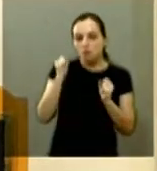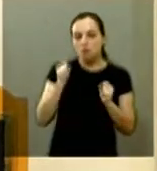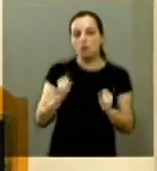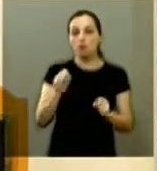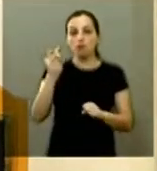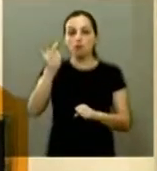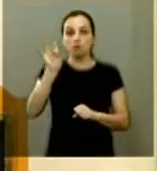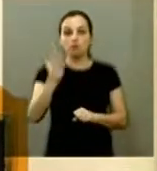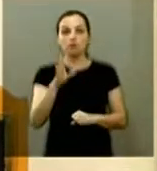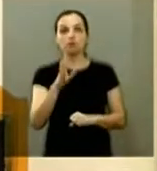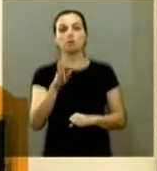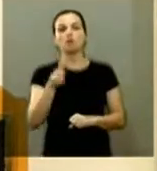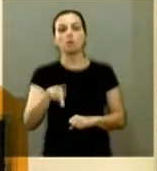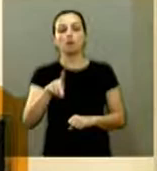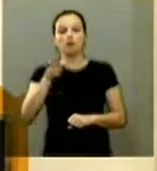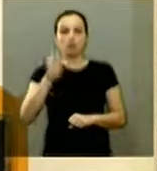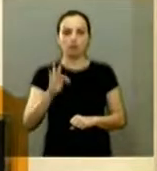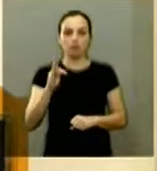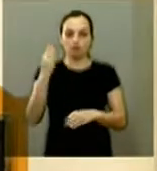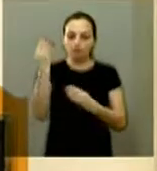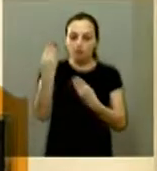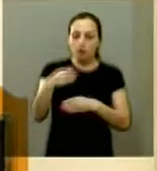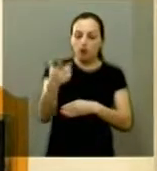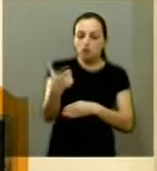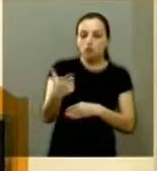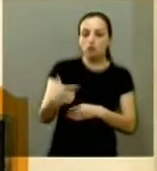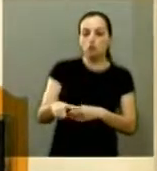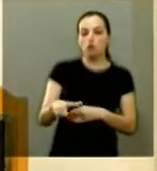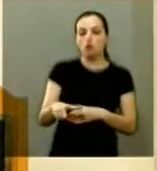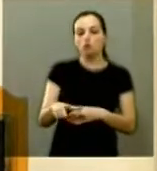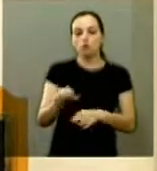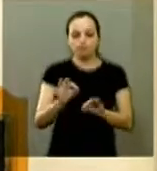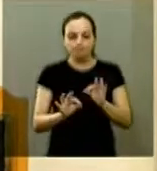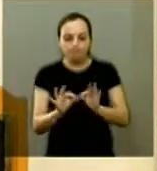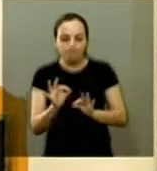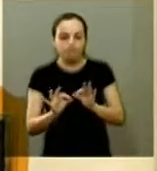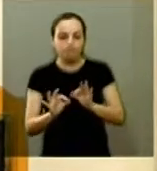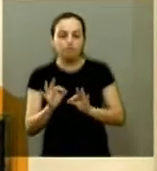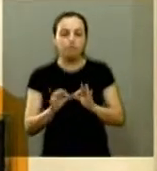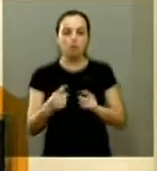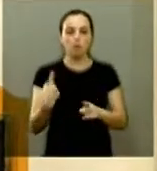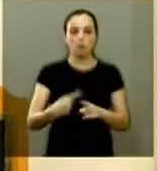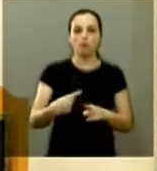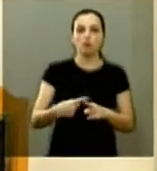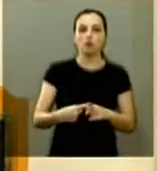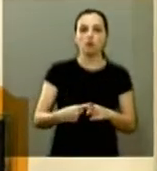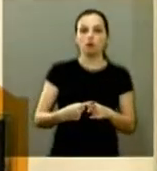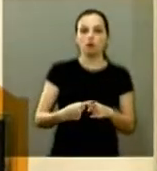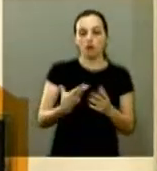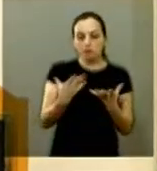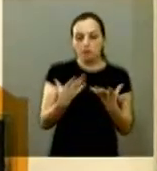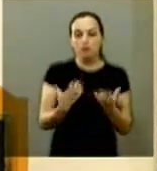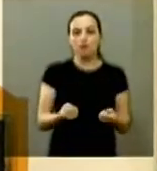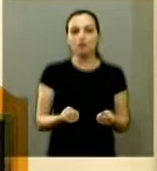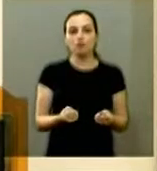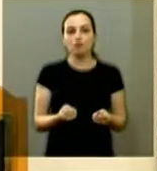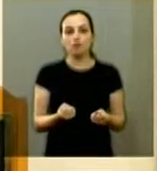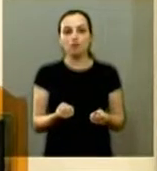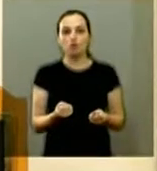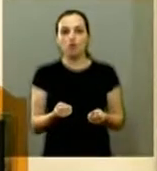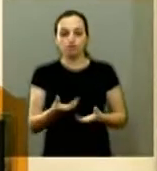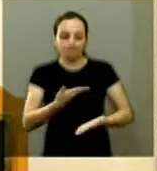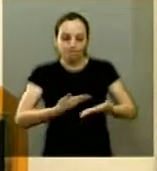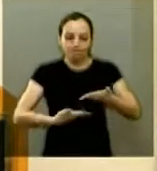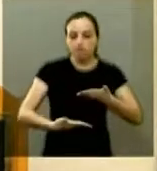se reavaliar e buscar se refundar porque se permitiu aceitar um jogo político